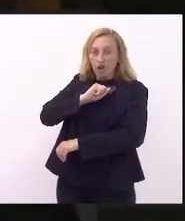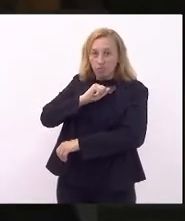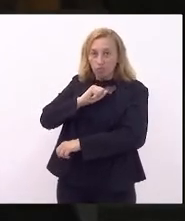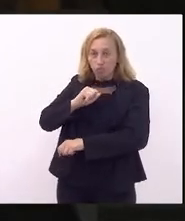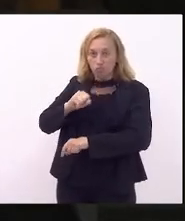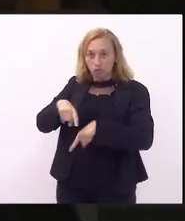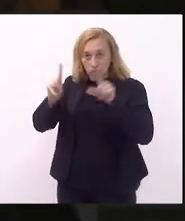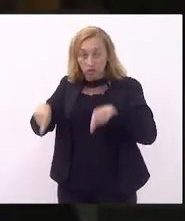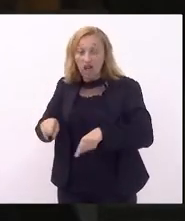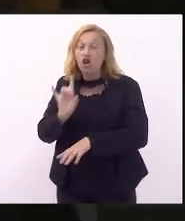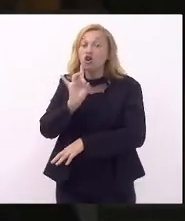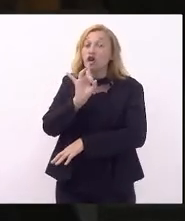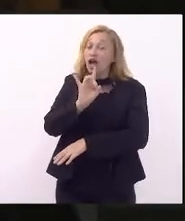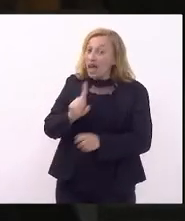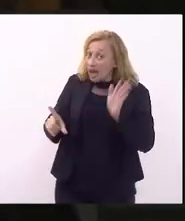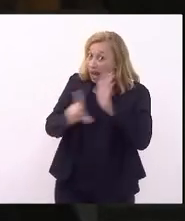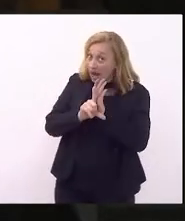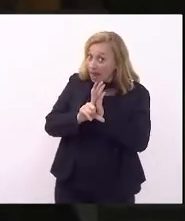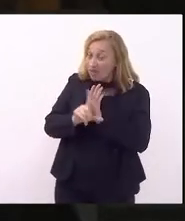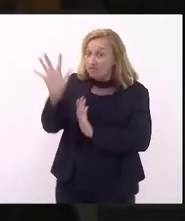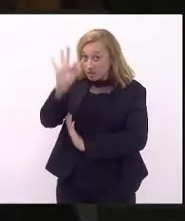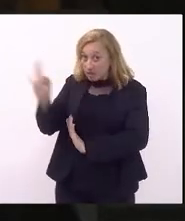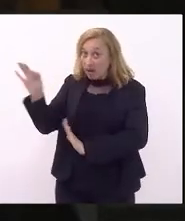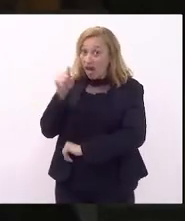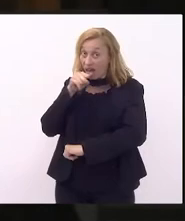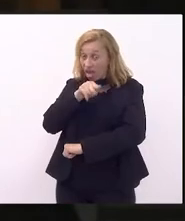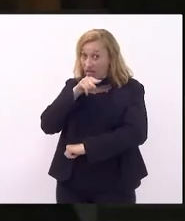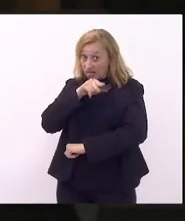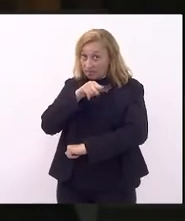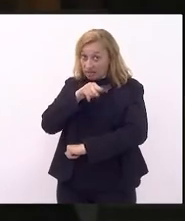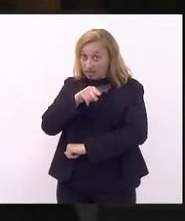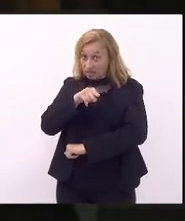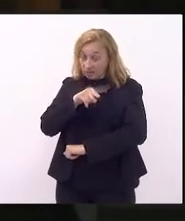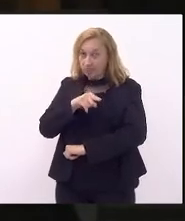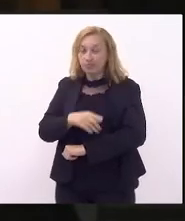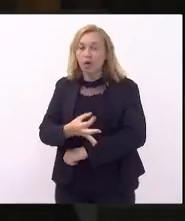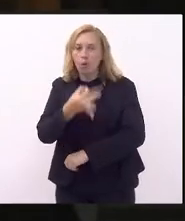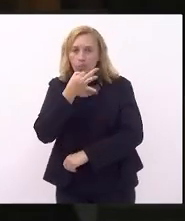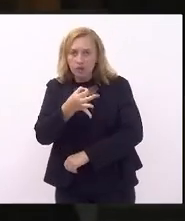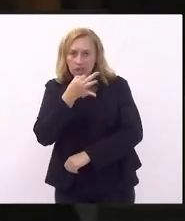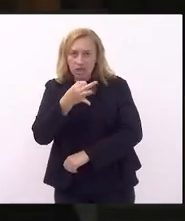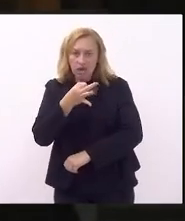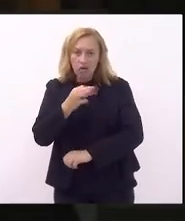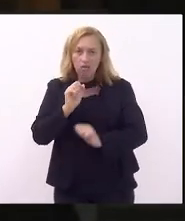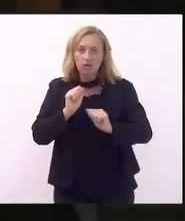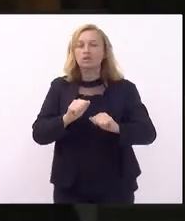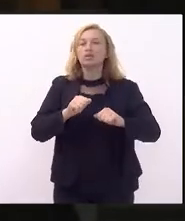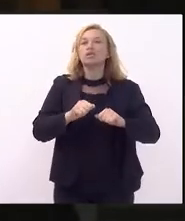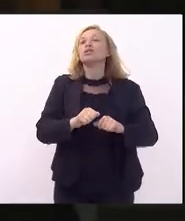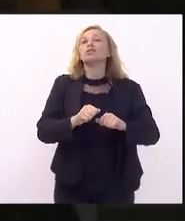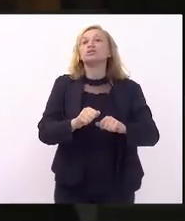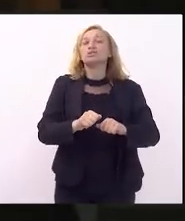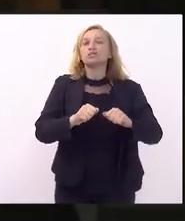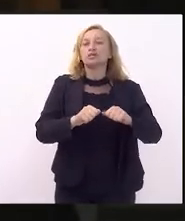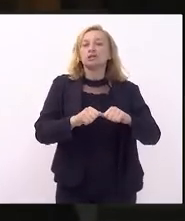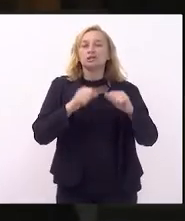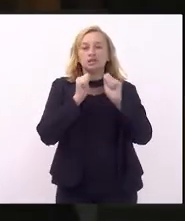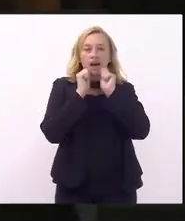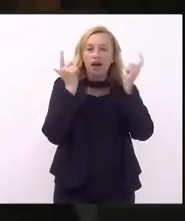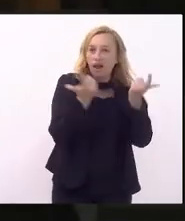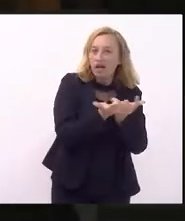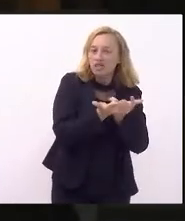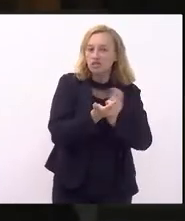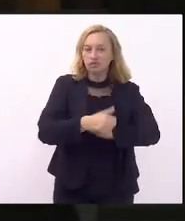Esta foi a lei federal, esta posição da Assembleia Legislativa foi